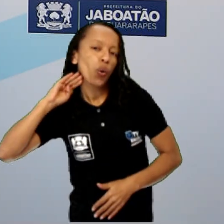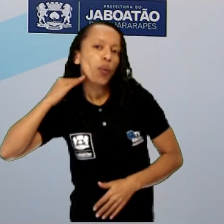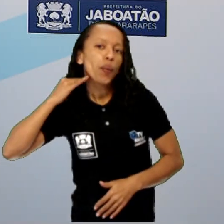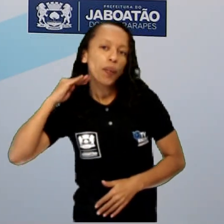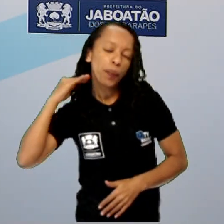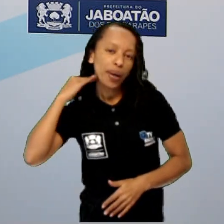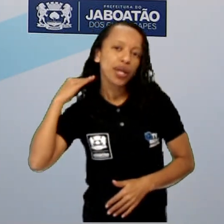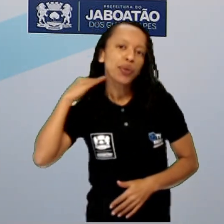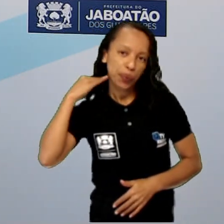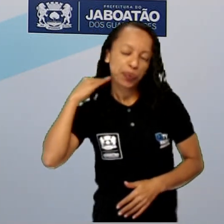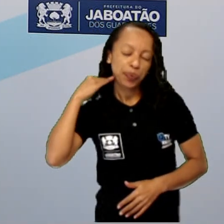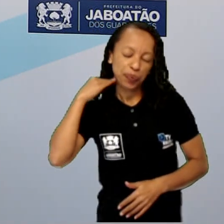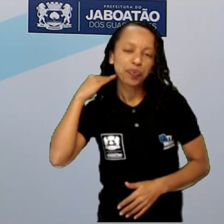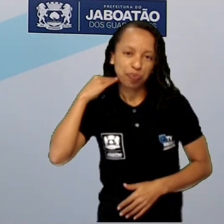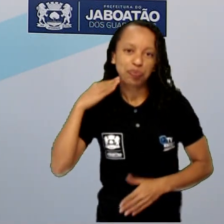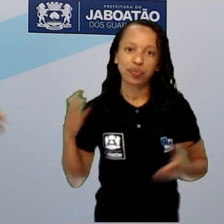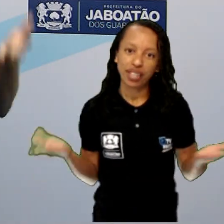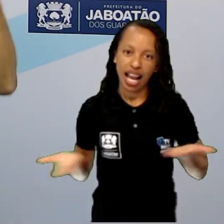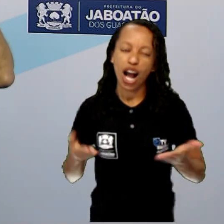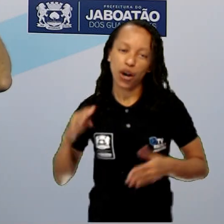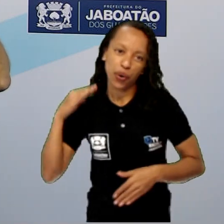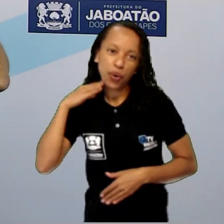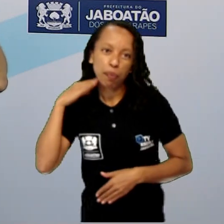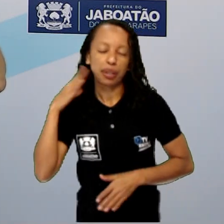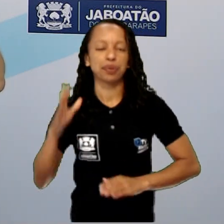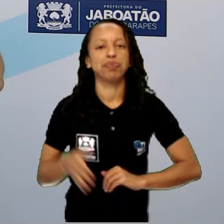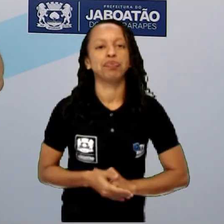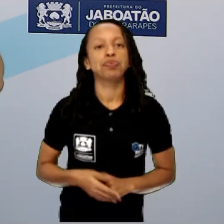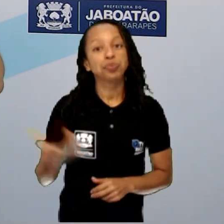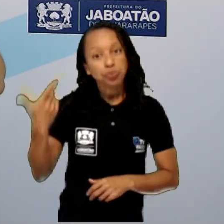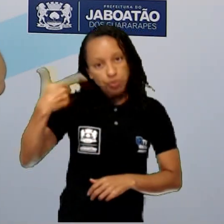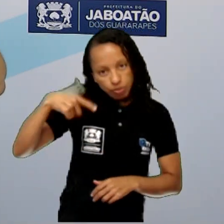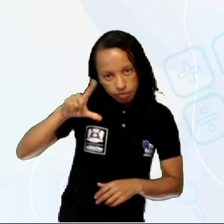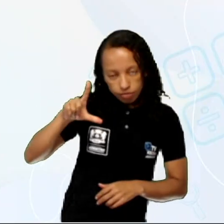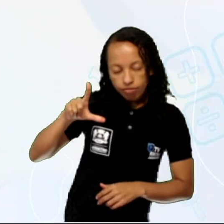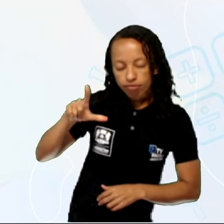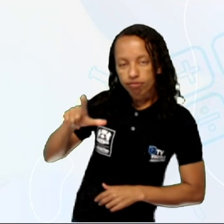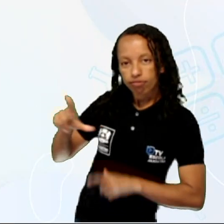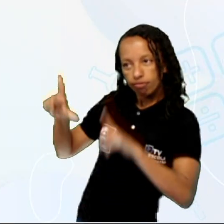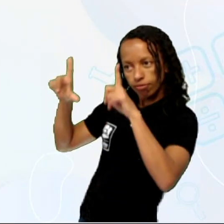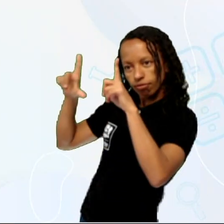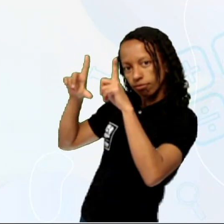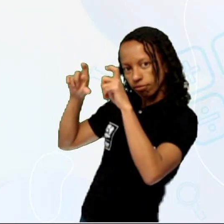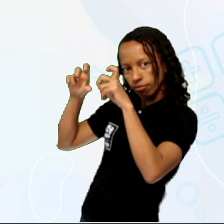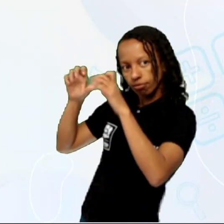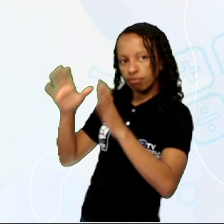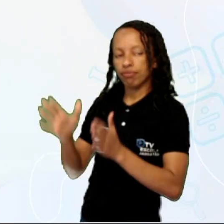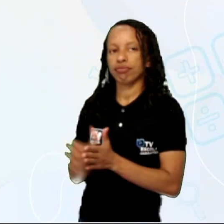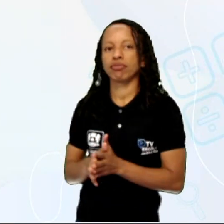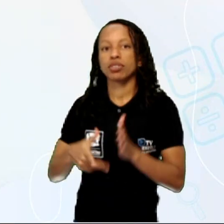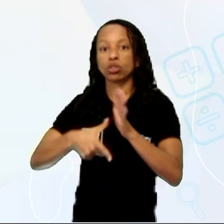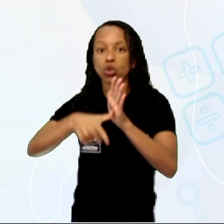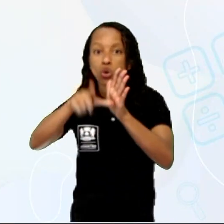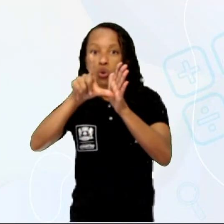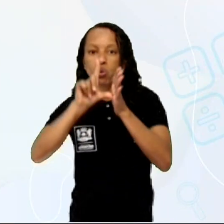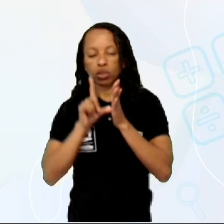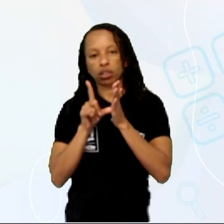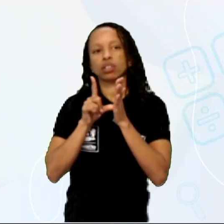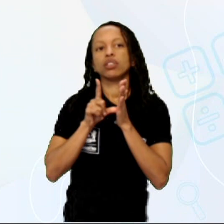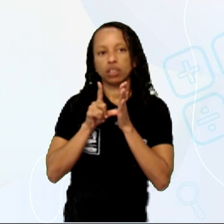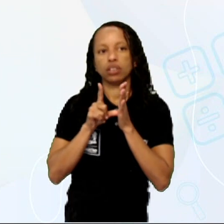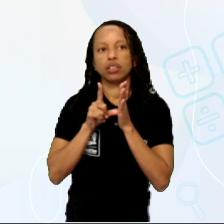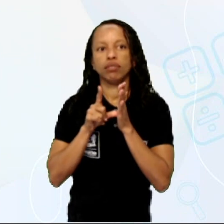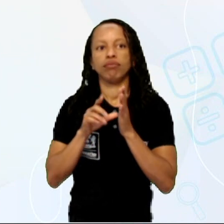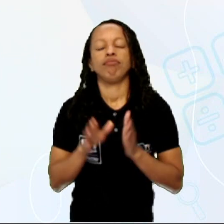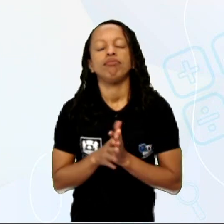é o Banco Bradesco. Vamos ver outra foto. Esse aí é o antes da foto. Como a gente já